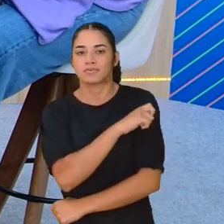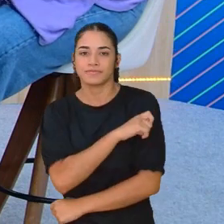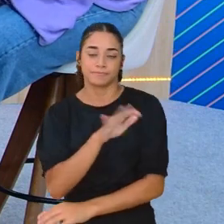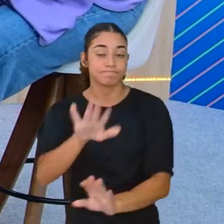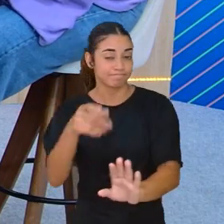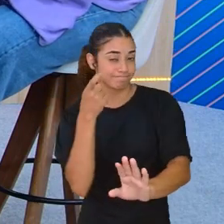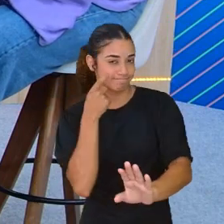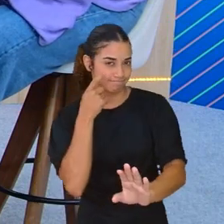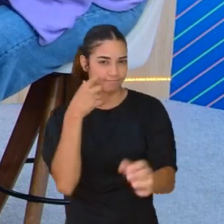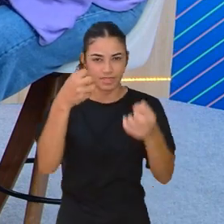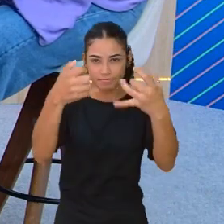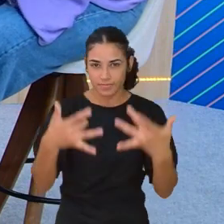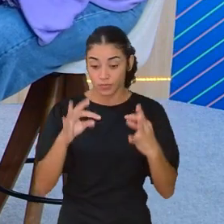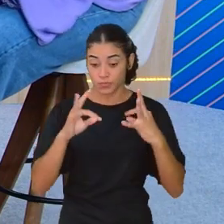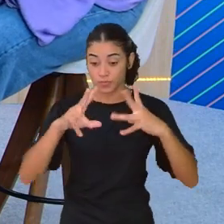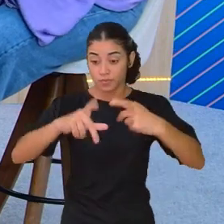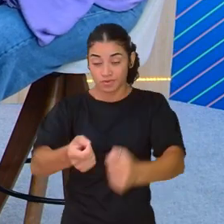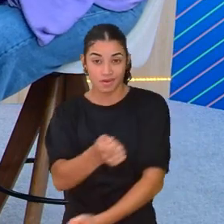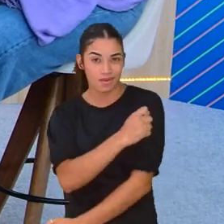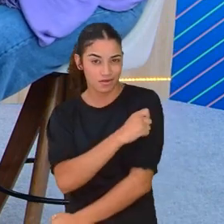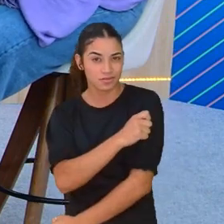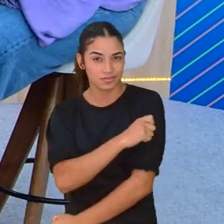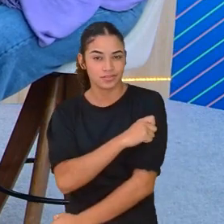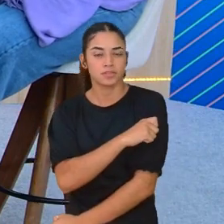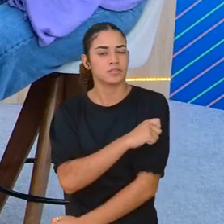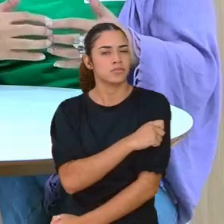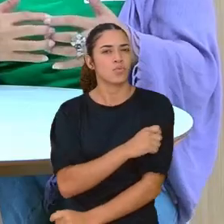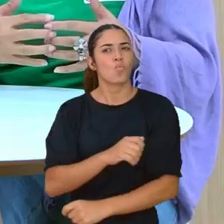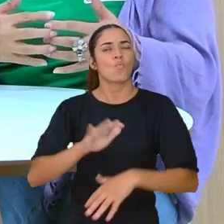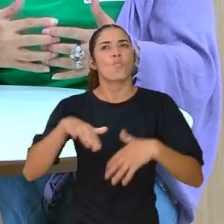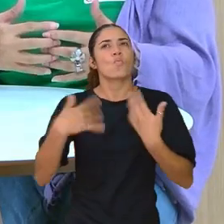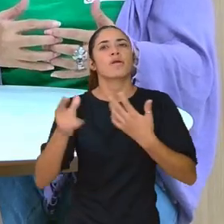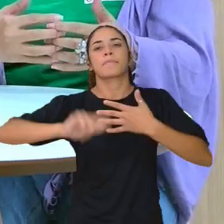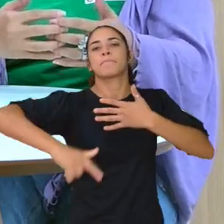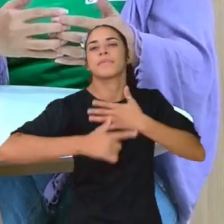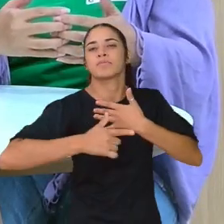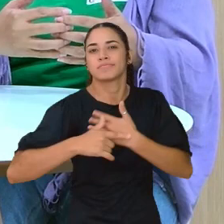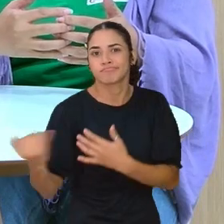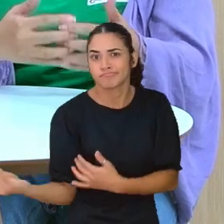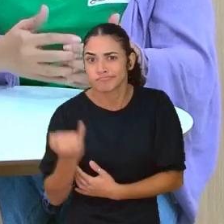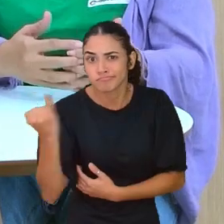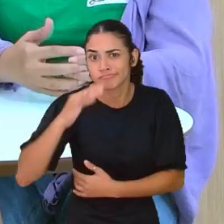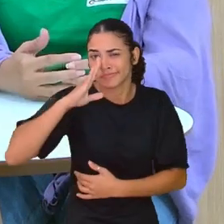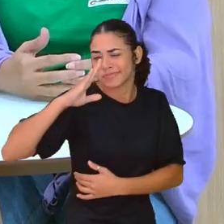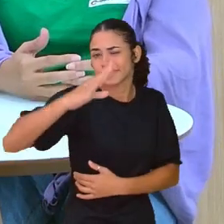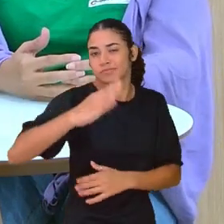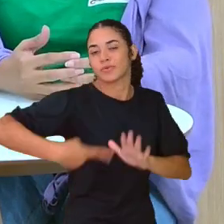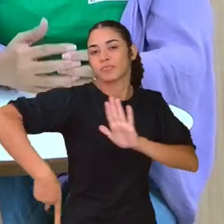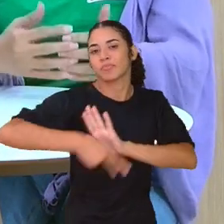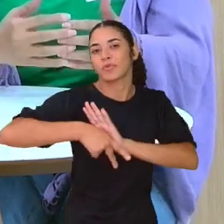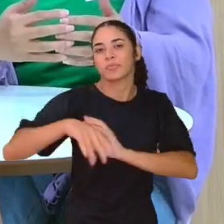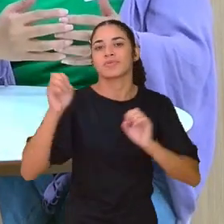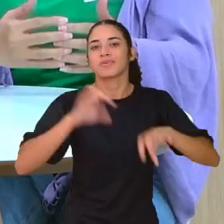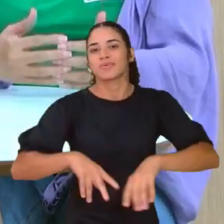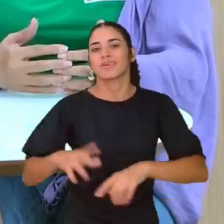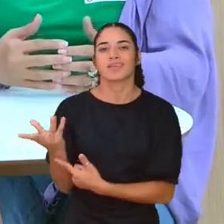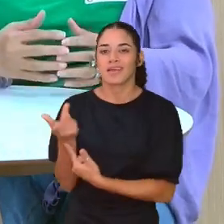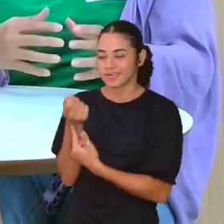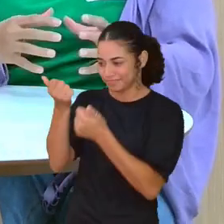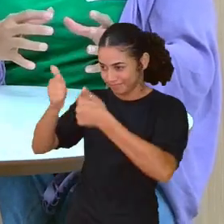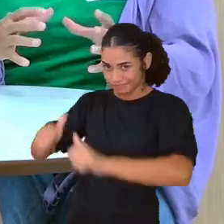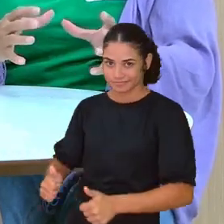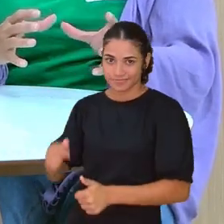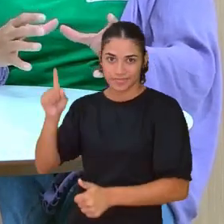todos os estudantes, qual é o papel fundamental da educação em arte? É justamente